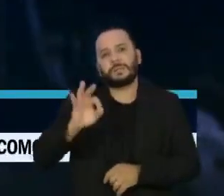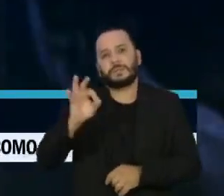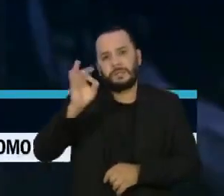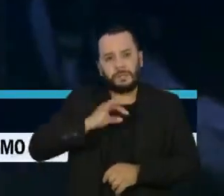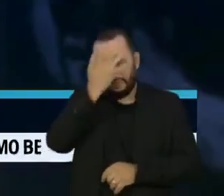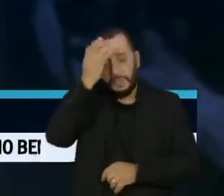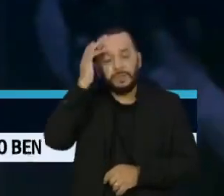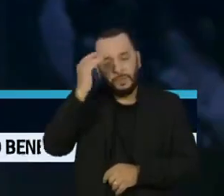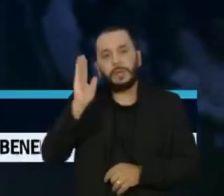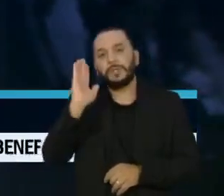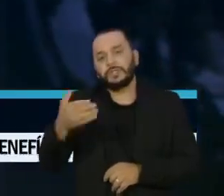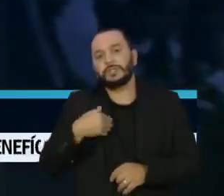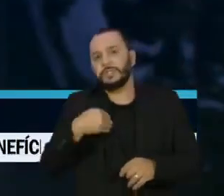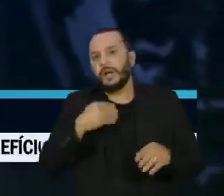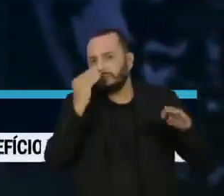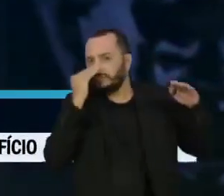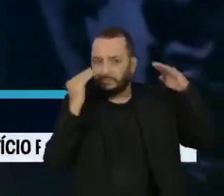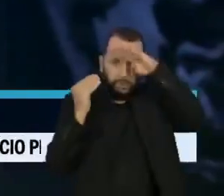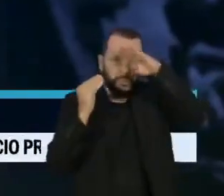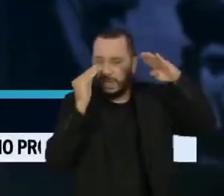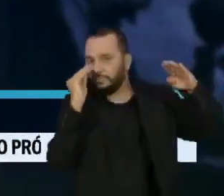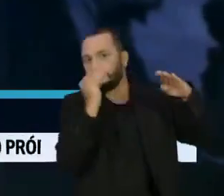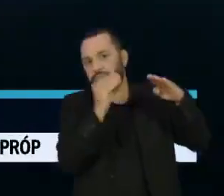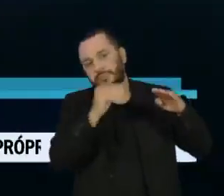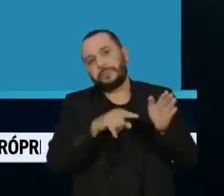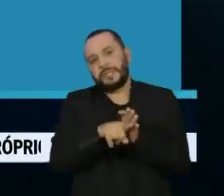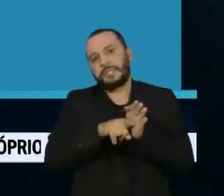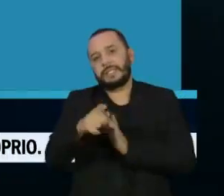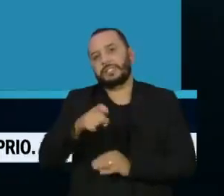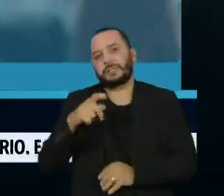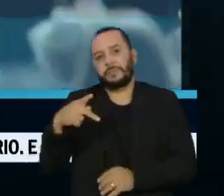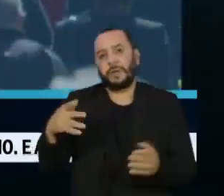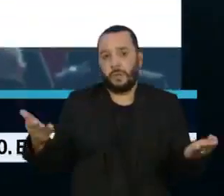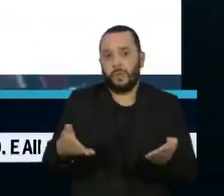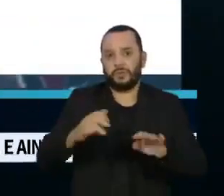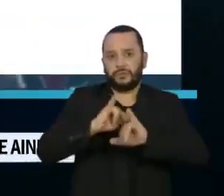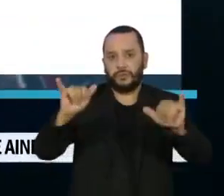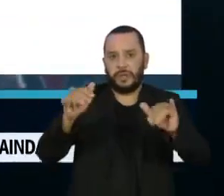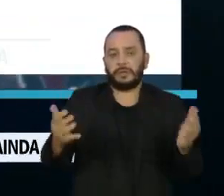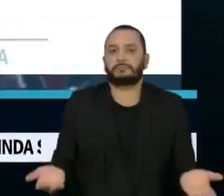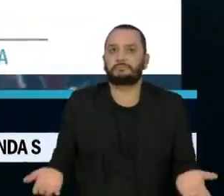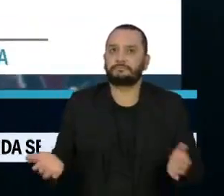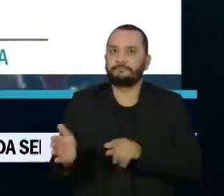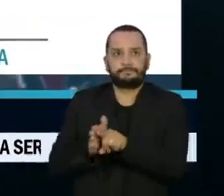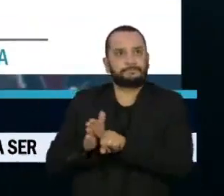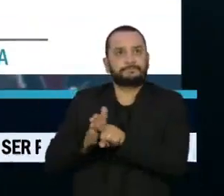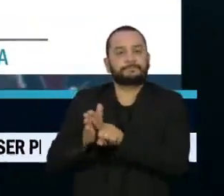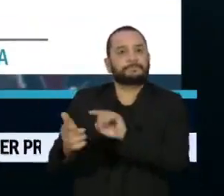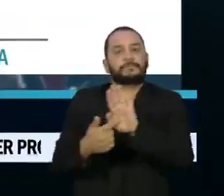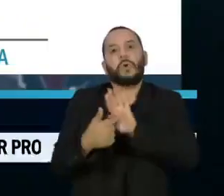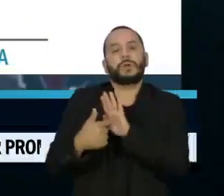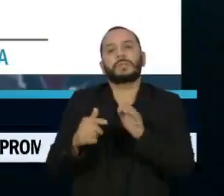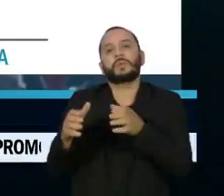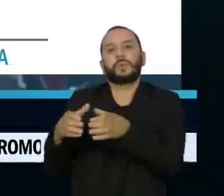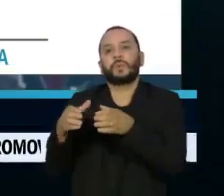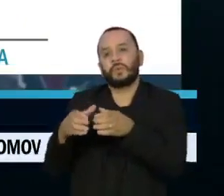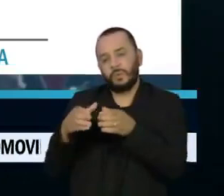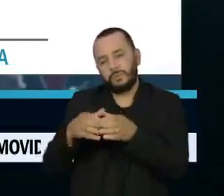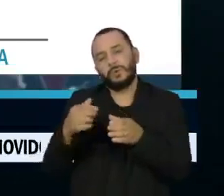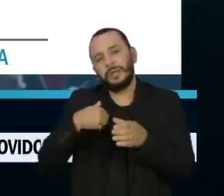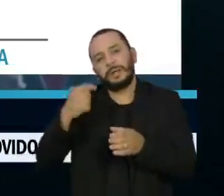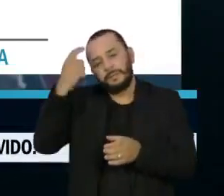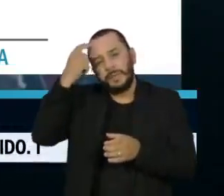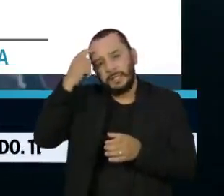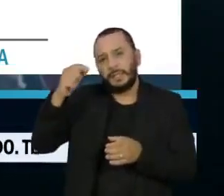segundo mostrou a pesquisa XP e PESP, divulgada hoje. O levantamento mostrou que o grupo que considera a gestão de